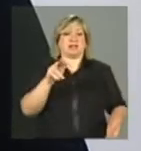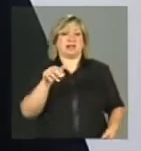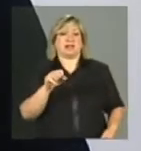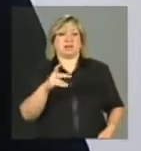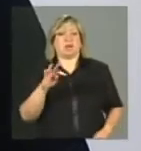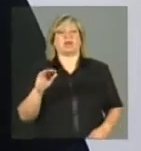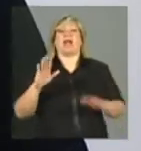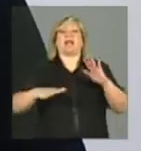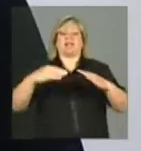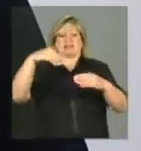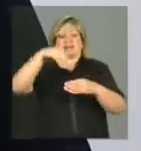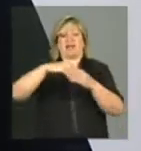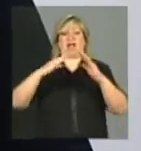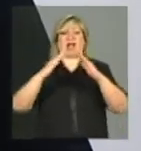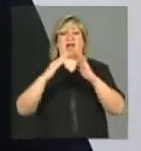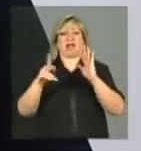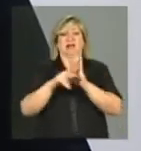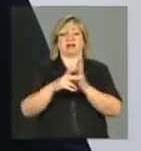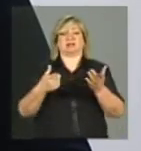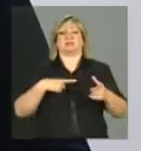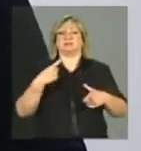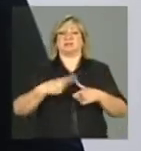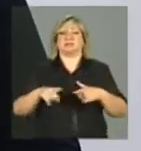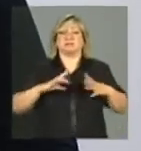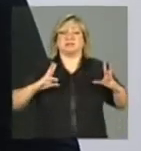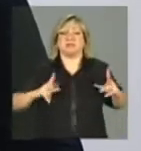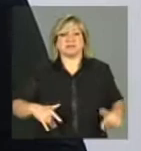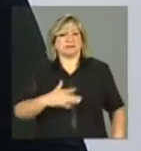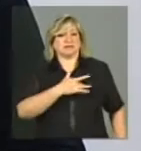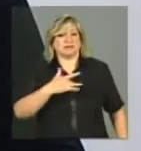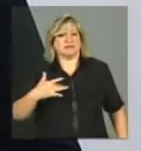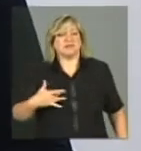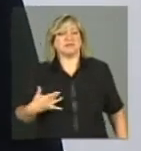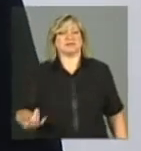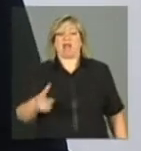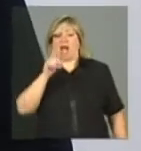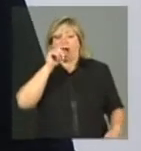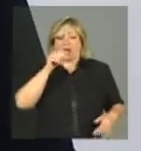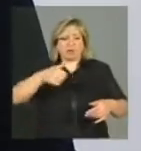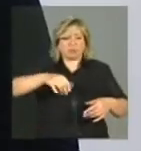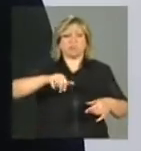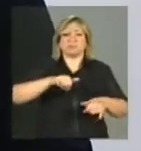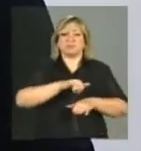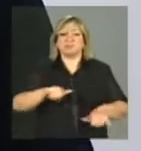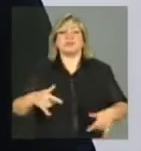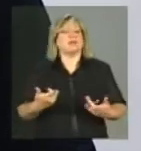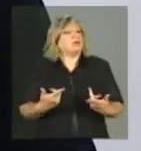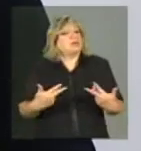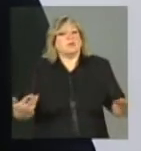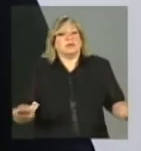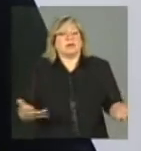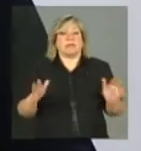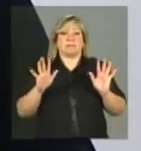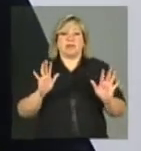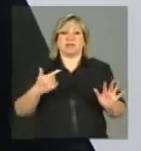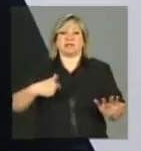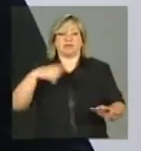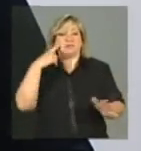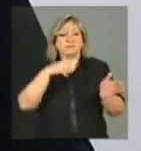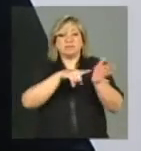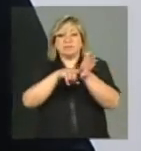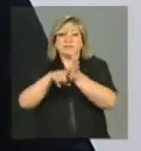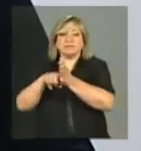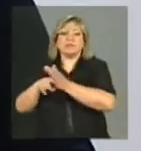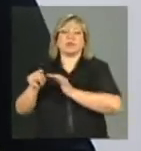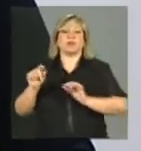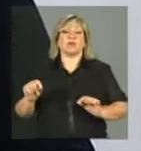casa, muitas vezes de saneamento, muitas vezes de... é o complexo mundo que vivem as pessoas que